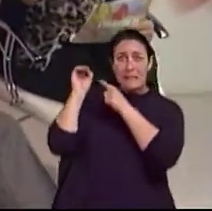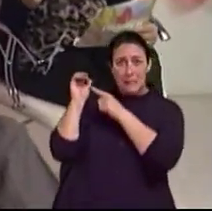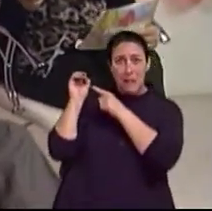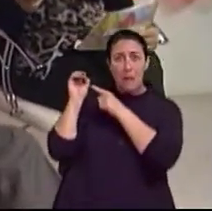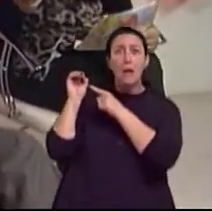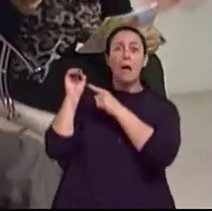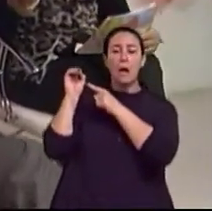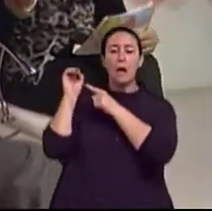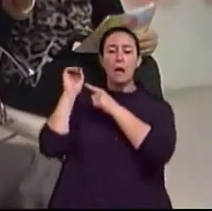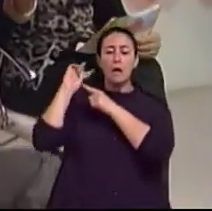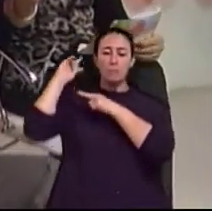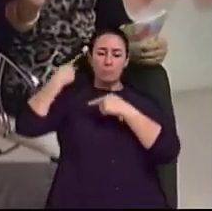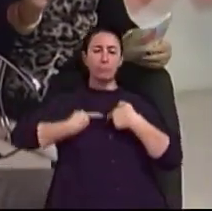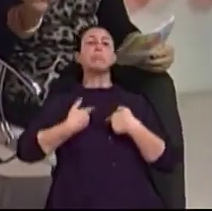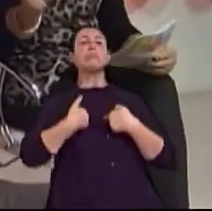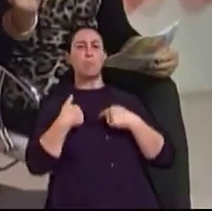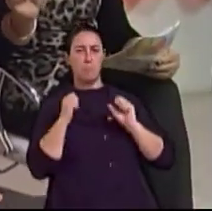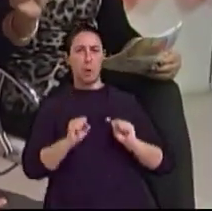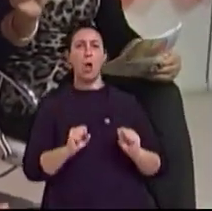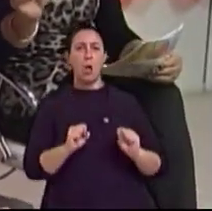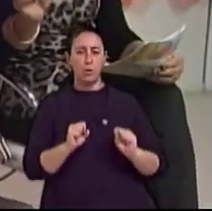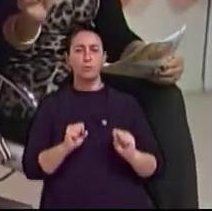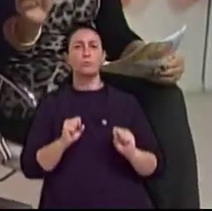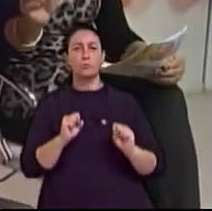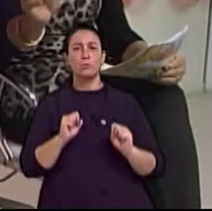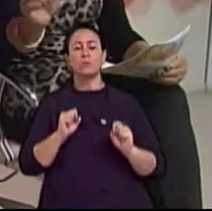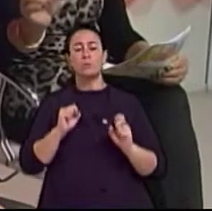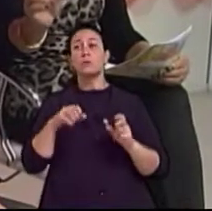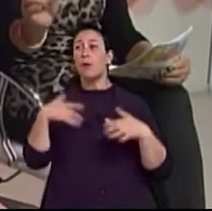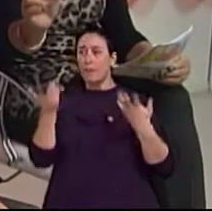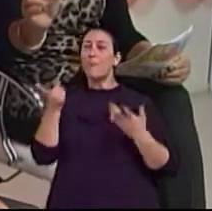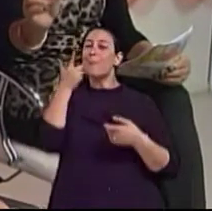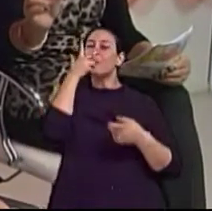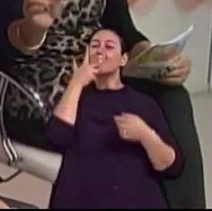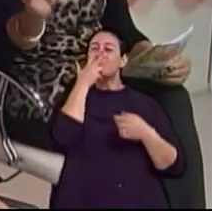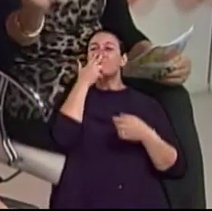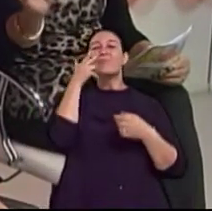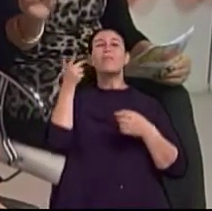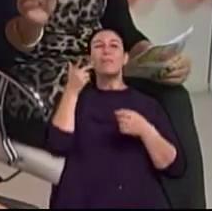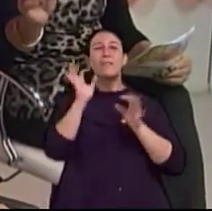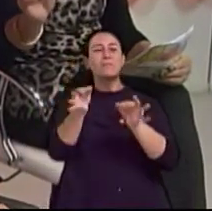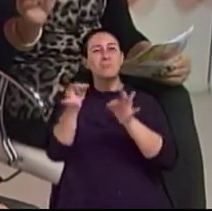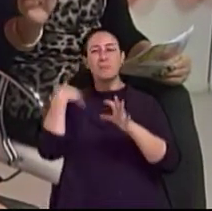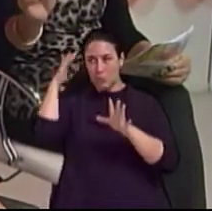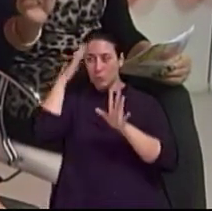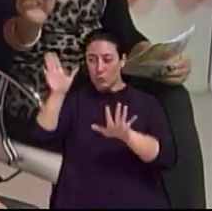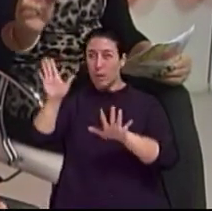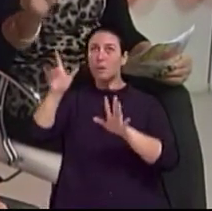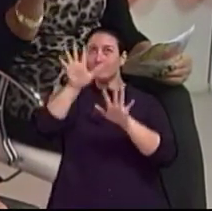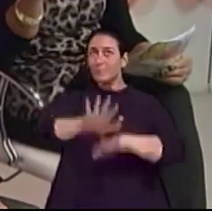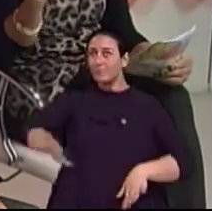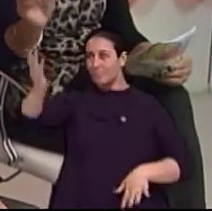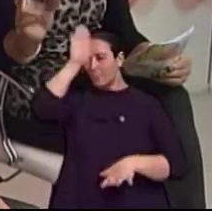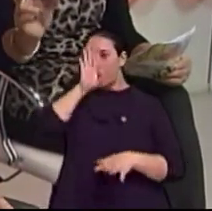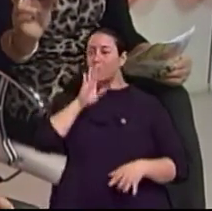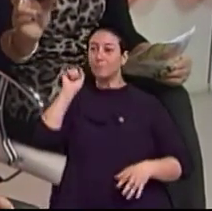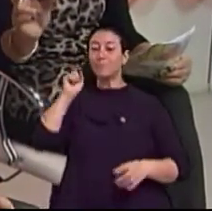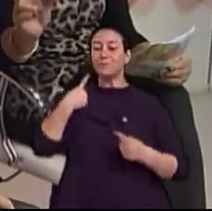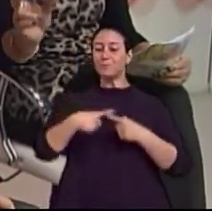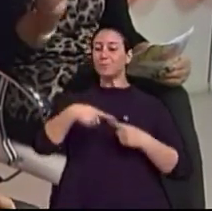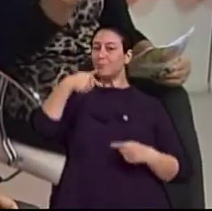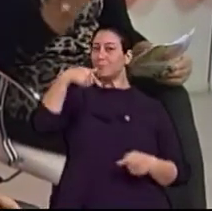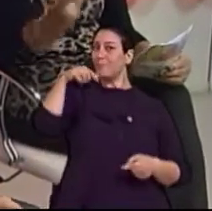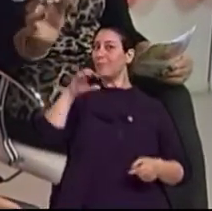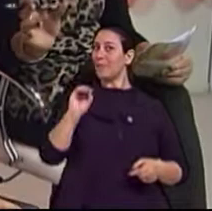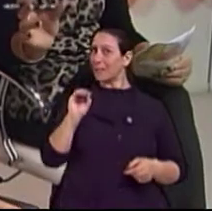70 anos, a gente diz pela longevidade que nós temos já no Brasil e no mundo, ainda não é aquela velhice que a